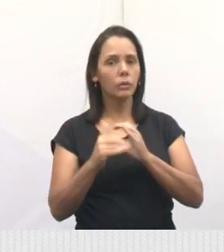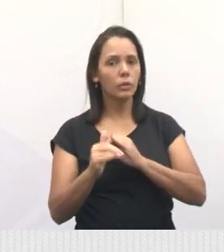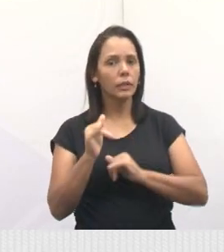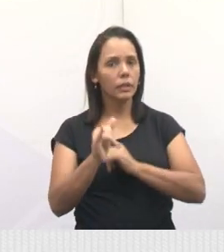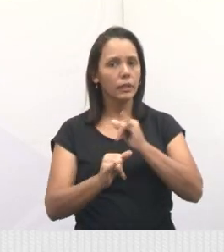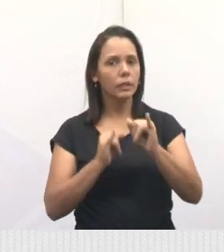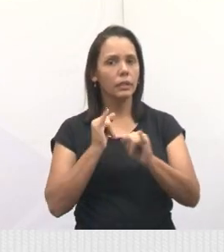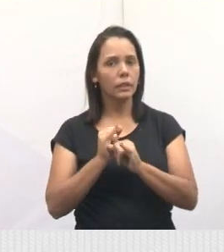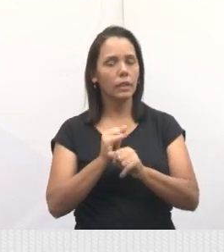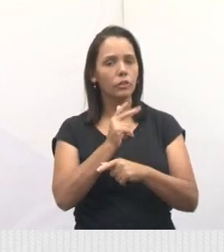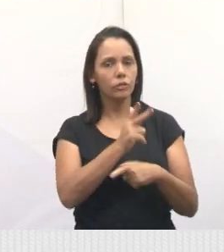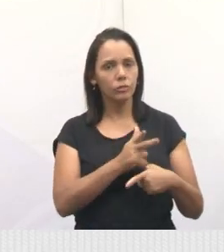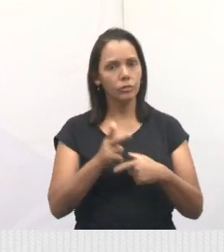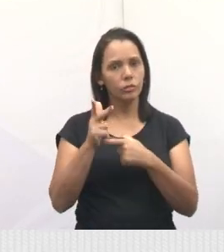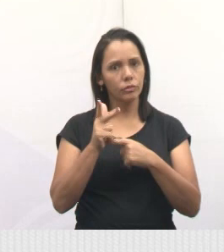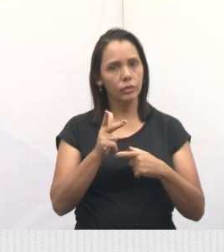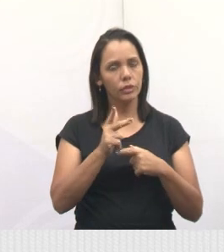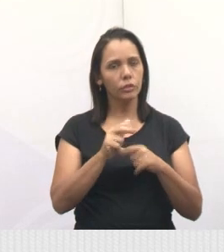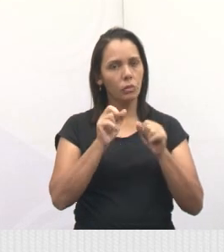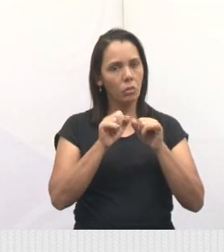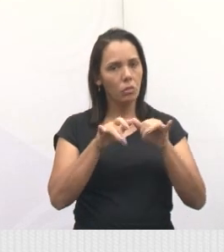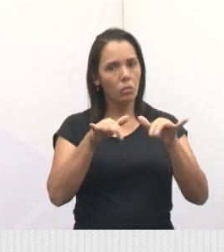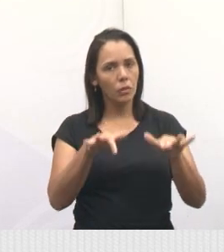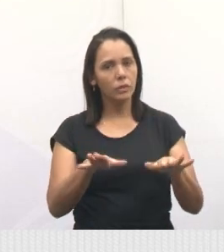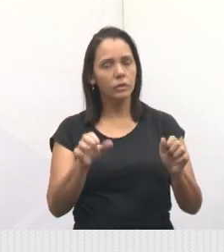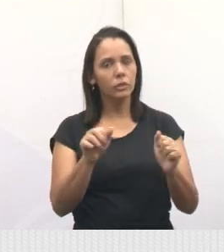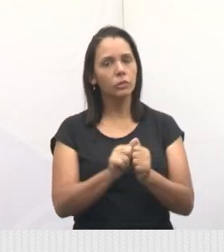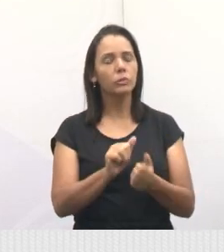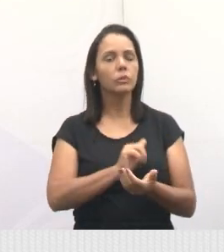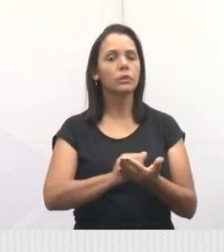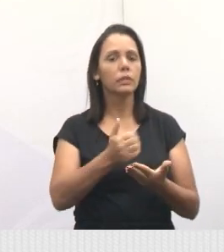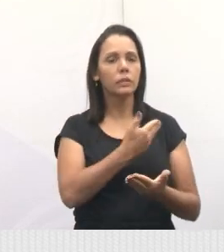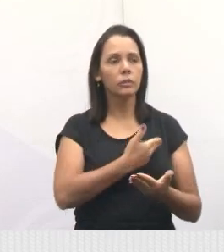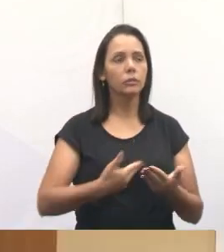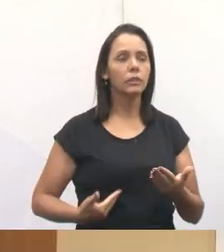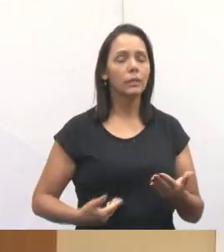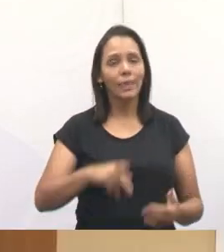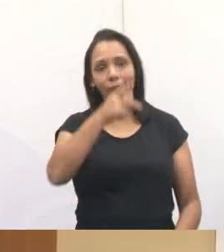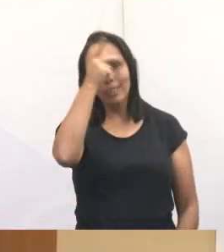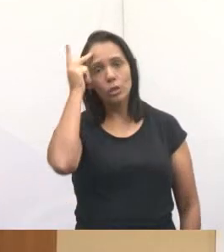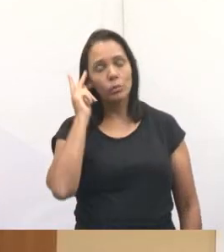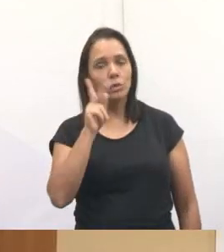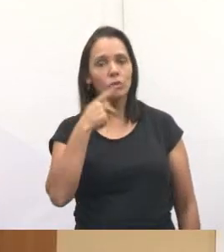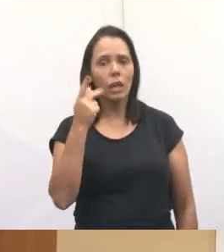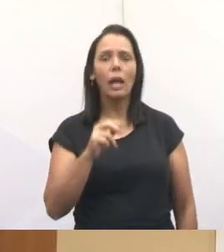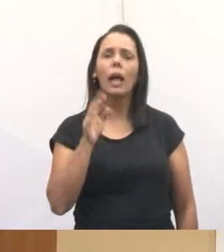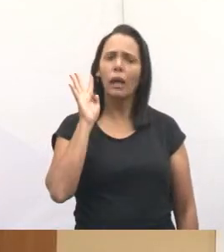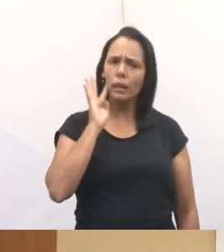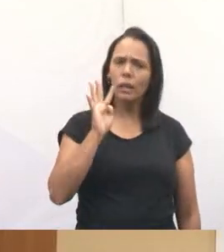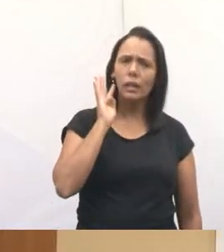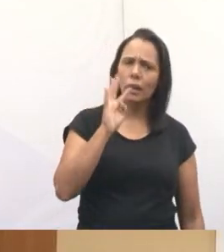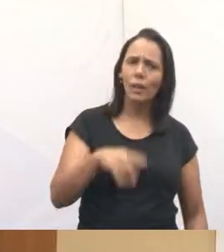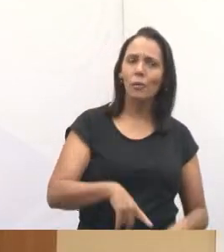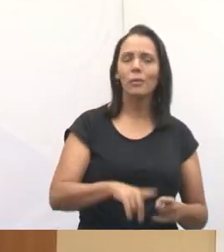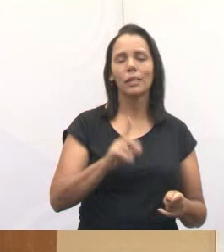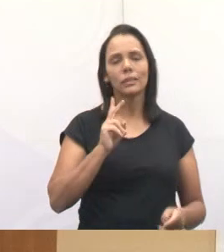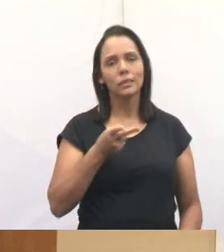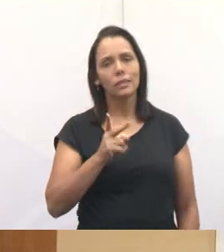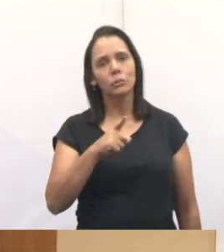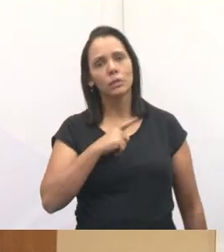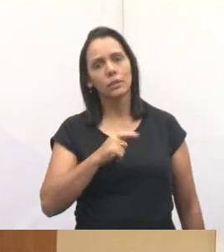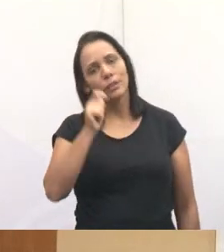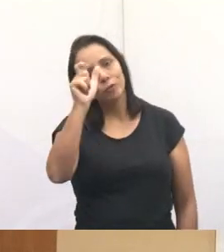internet, compartilhando junto com o Celso, muitas pessoas elogiaram, só que sempre tem a pessoa